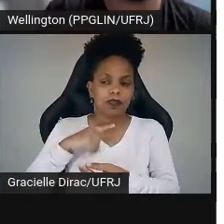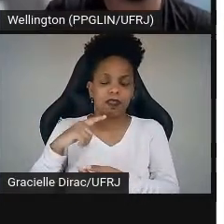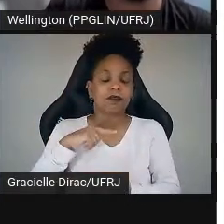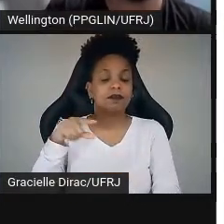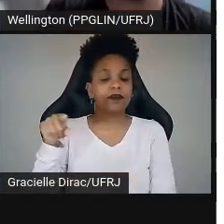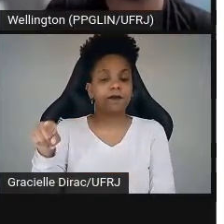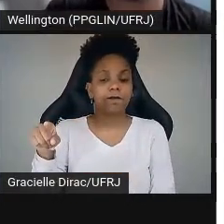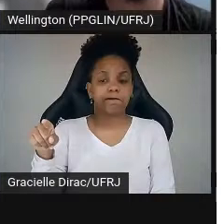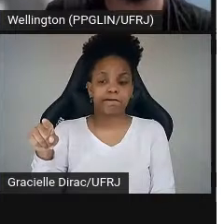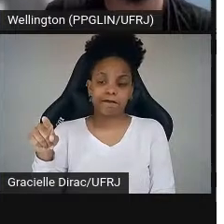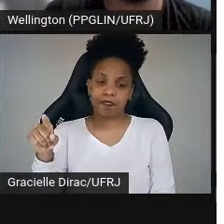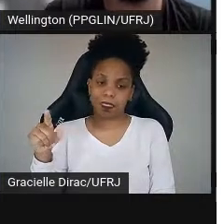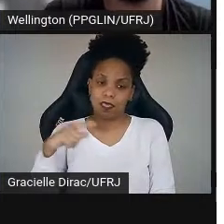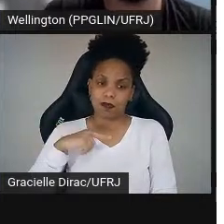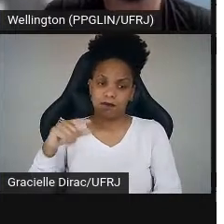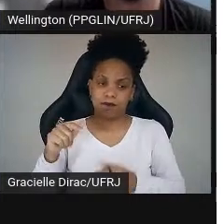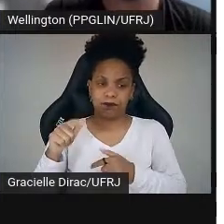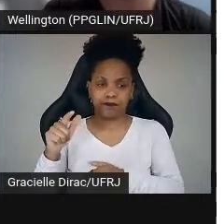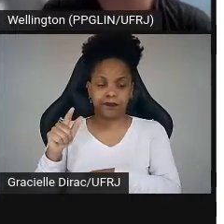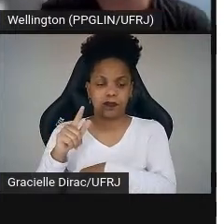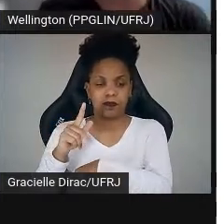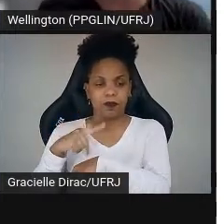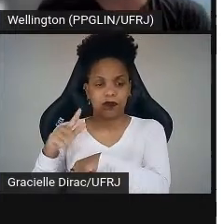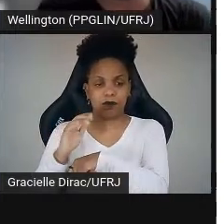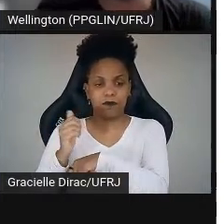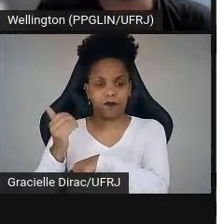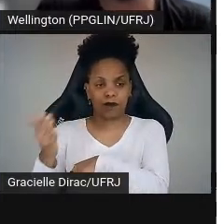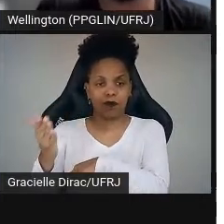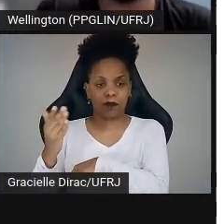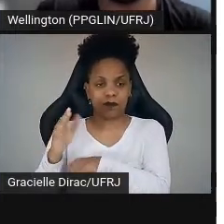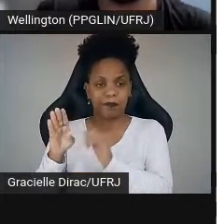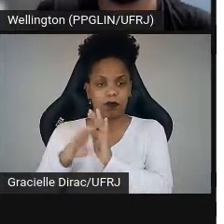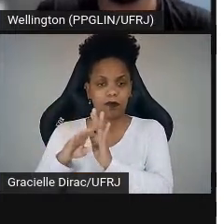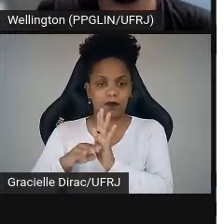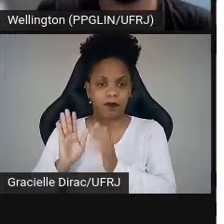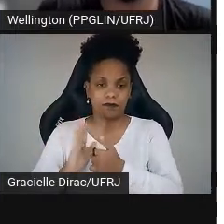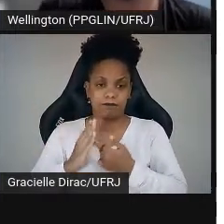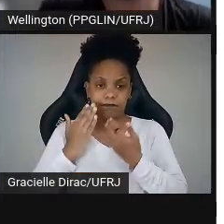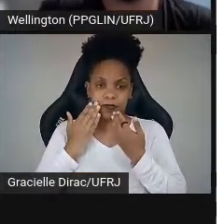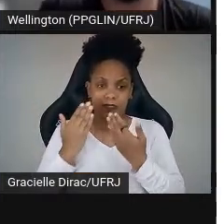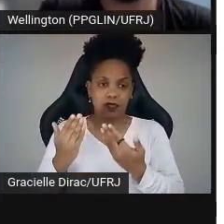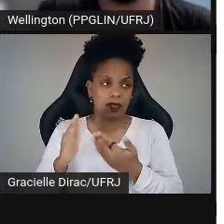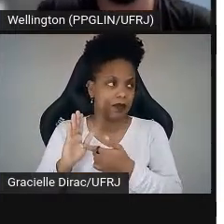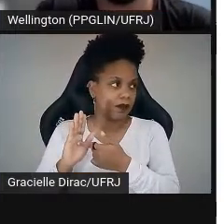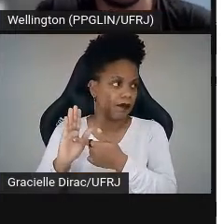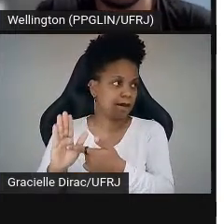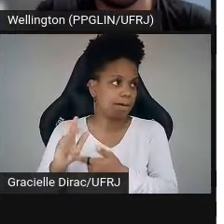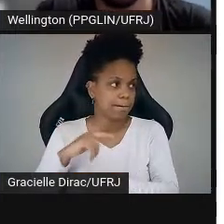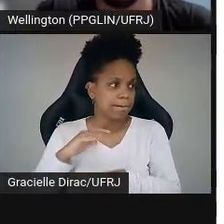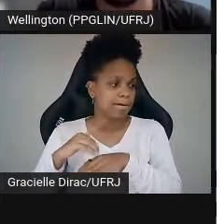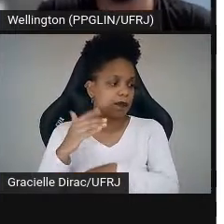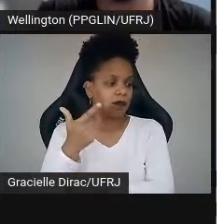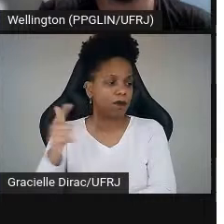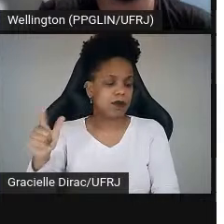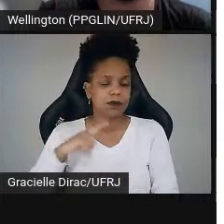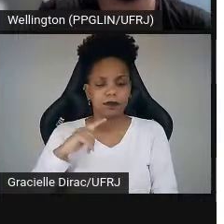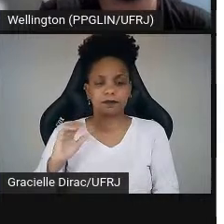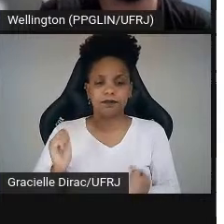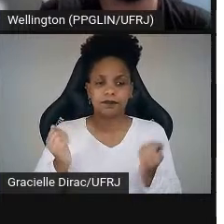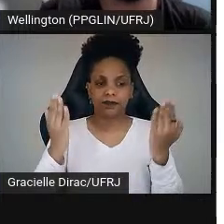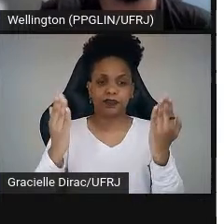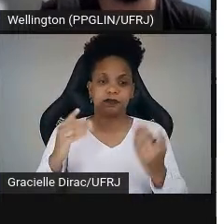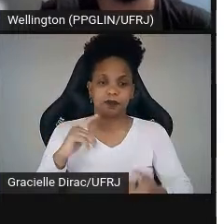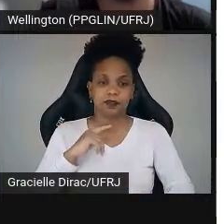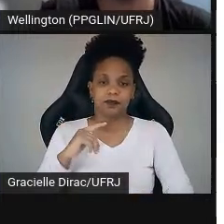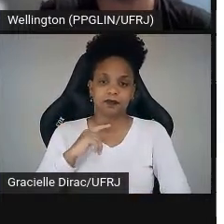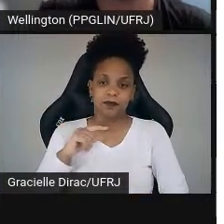internacionalização do nosso programa. E aí, a gente também tem um evento, mais um evento agora em desenvolvimento, que é o evento de